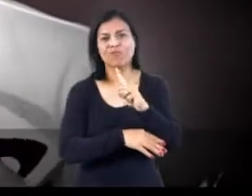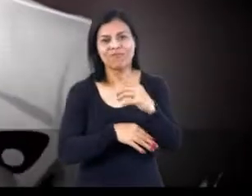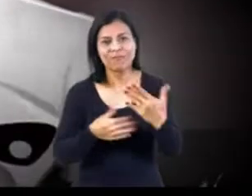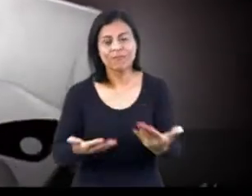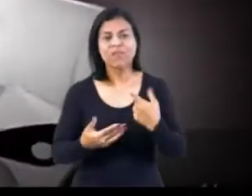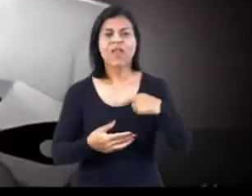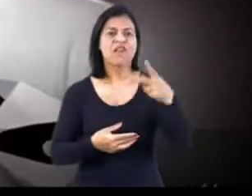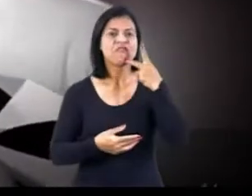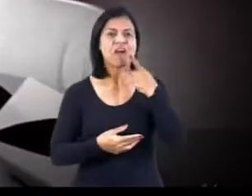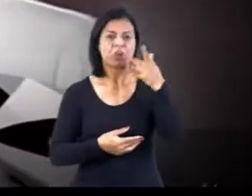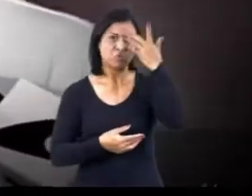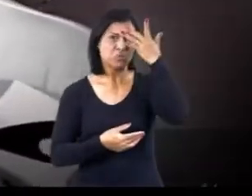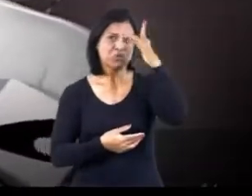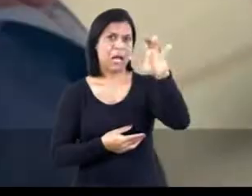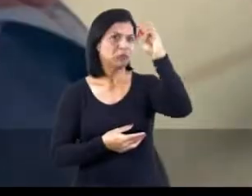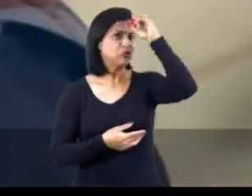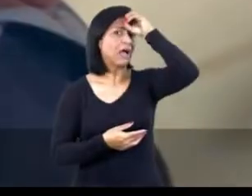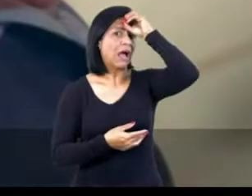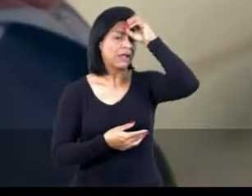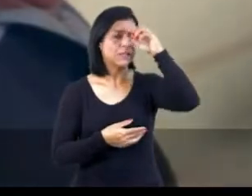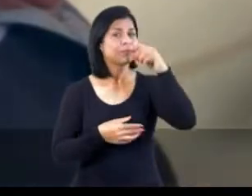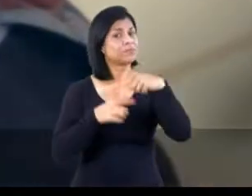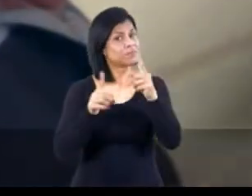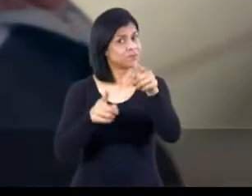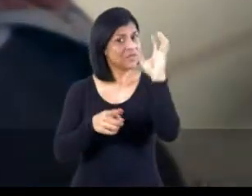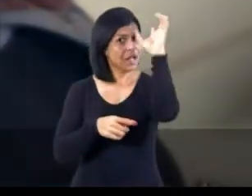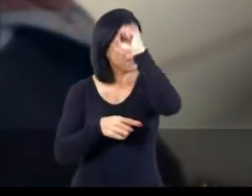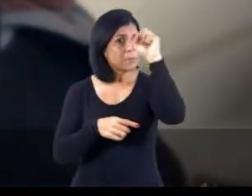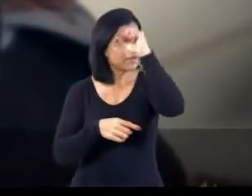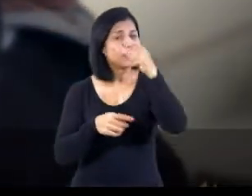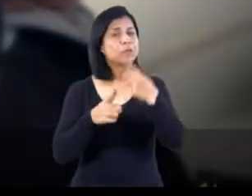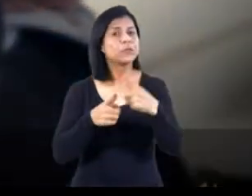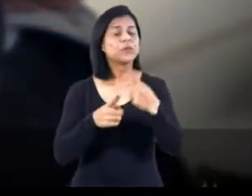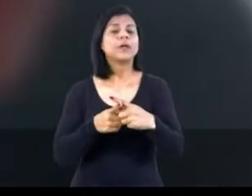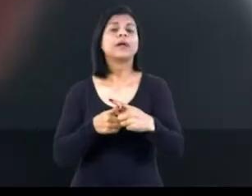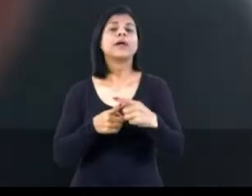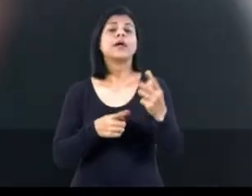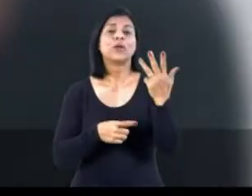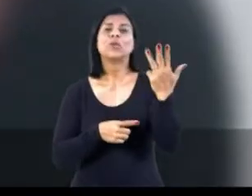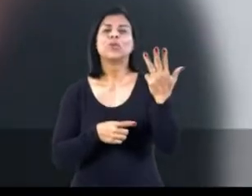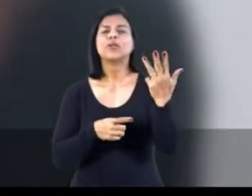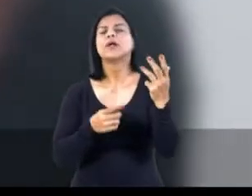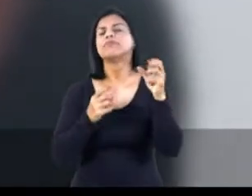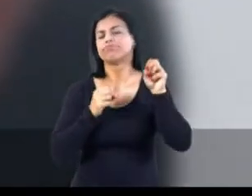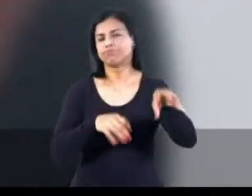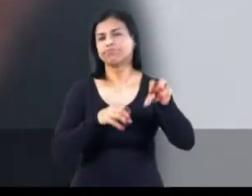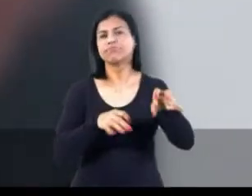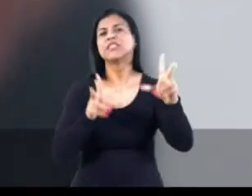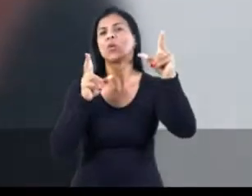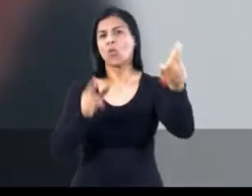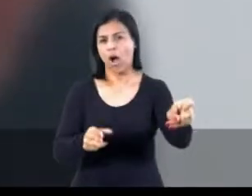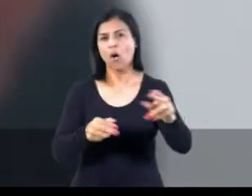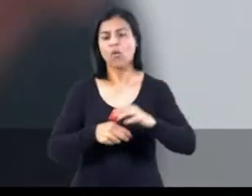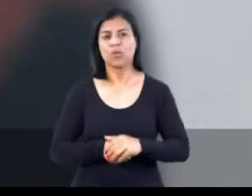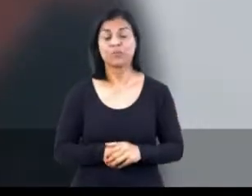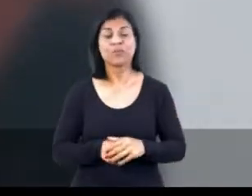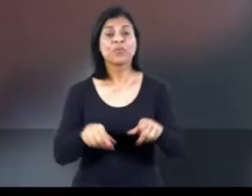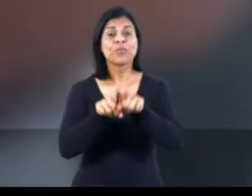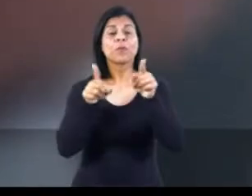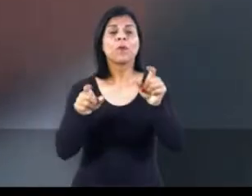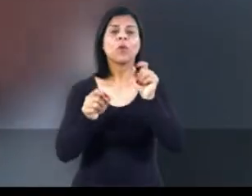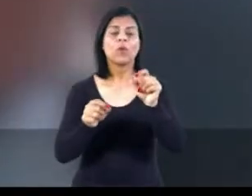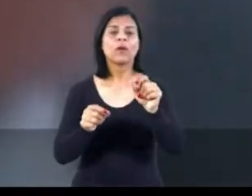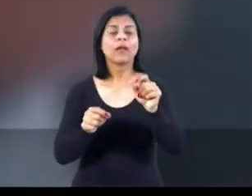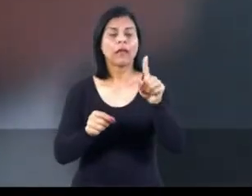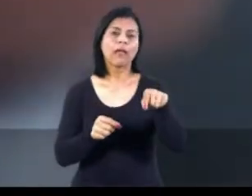Casagrande diz que não sabe de nada. Aprendeu isso com seu candidato, Lula. O meu partido e eu vão fazer 15 minutos, tá certo?